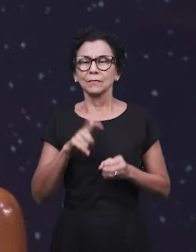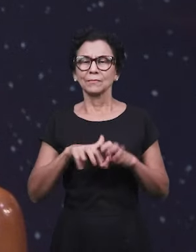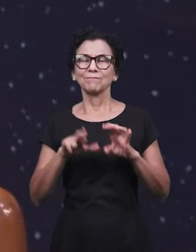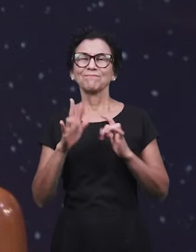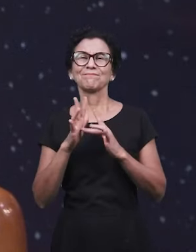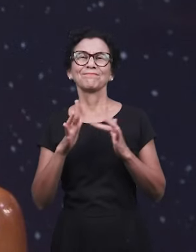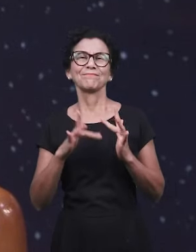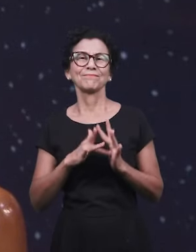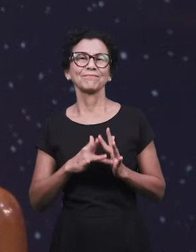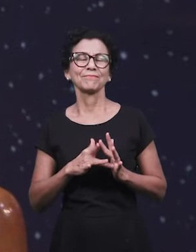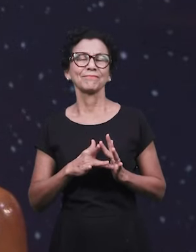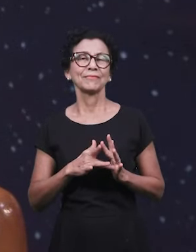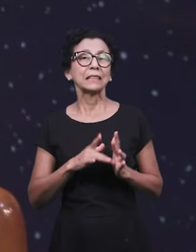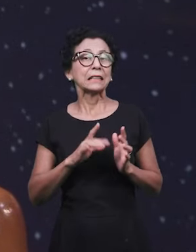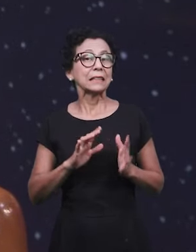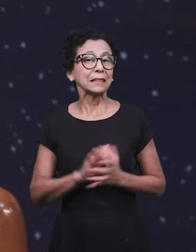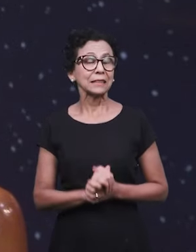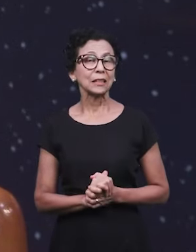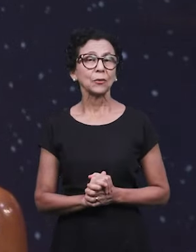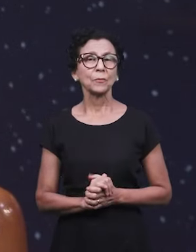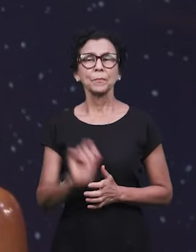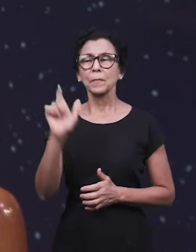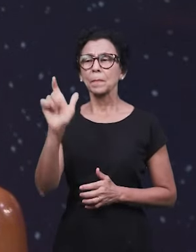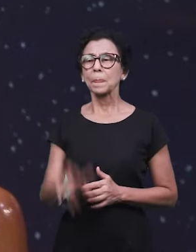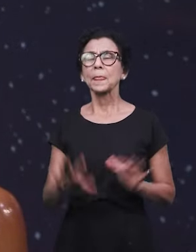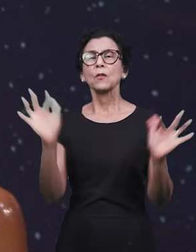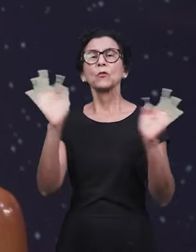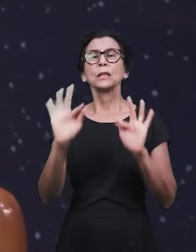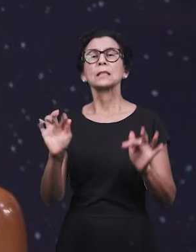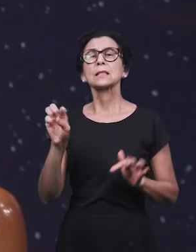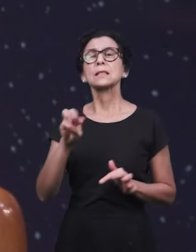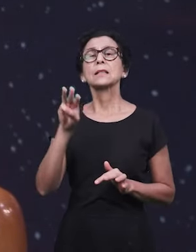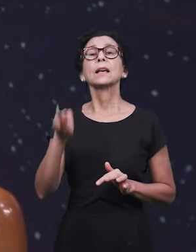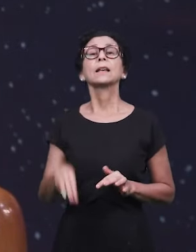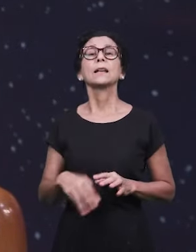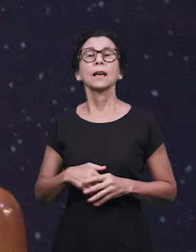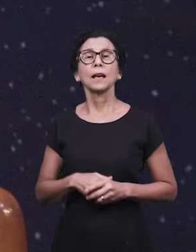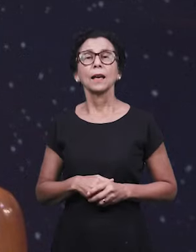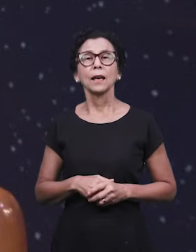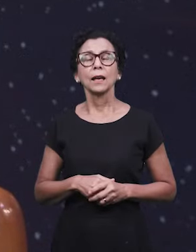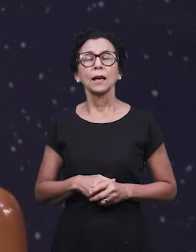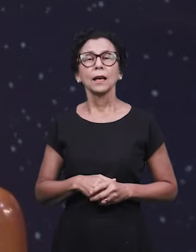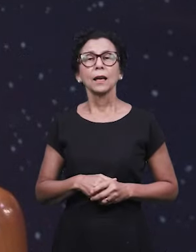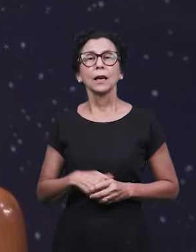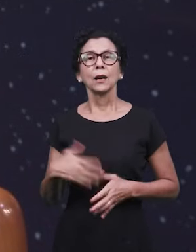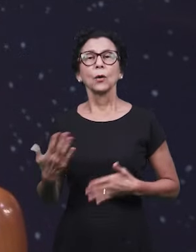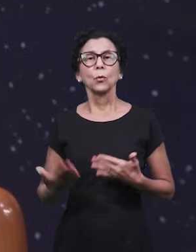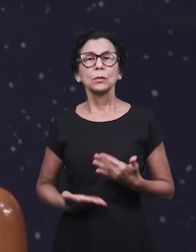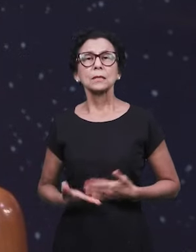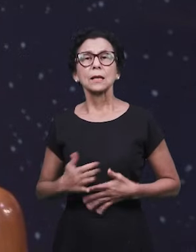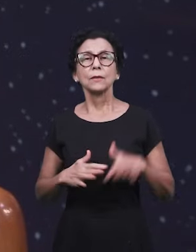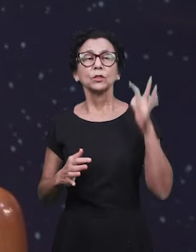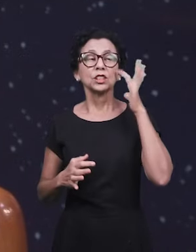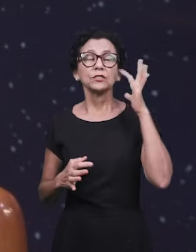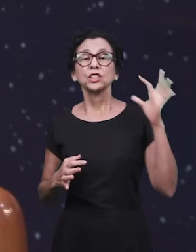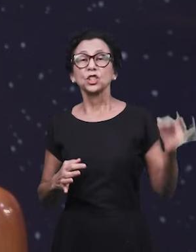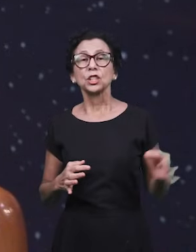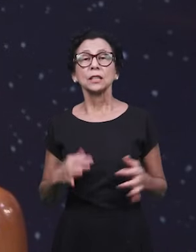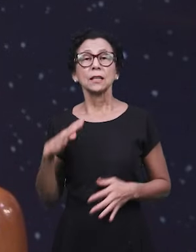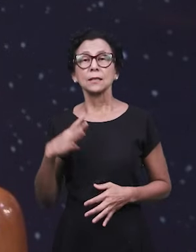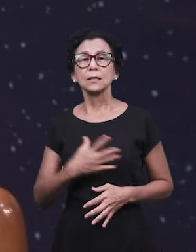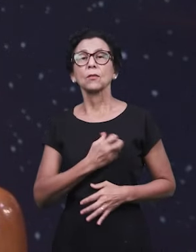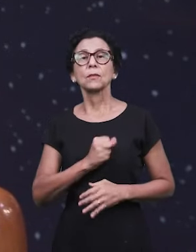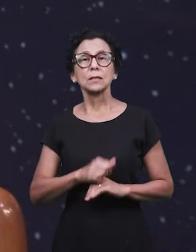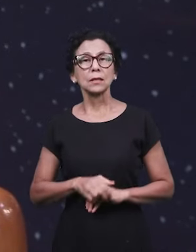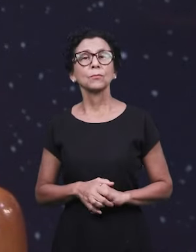-aventurado é o que guarda, o que está de prontidão, o que está atento. Essa é a maior bem-aventurança que o